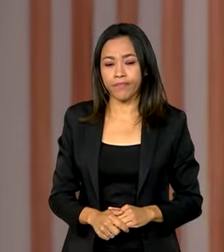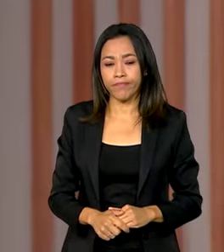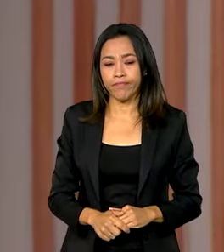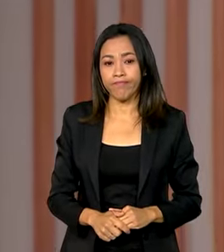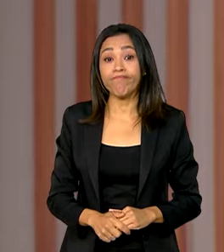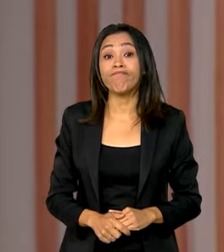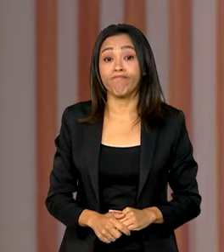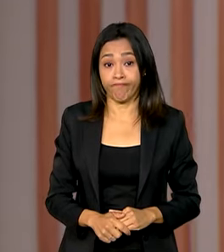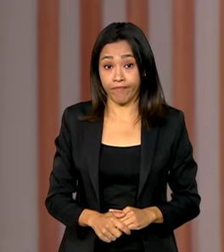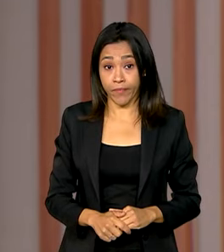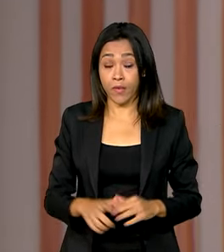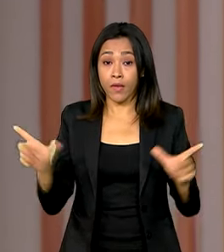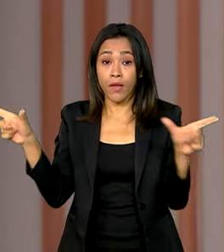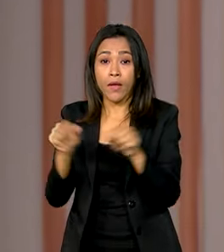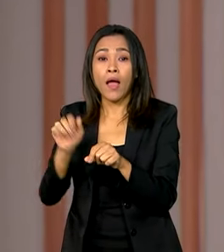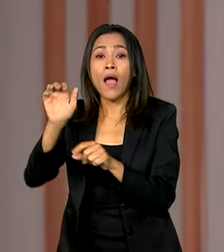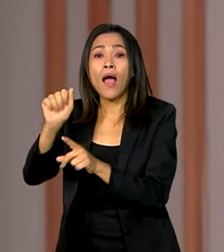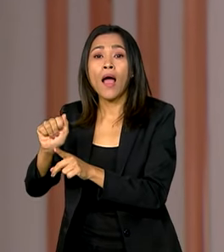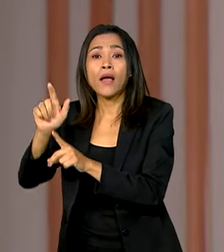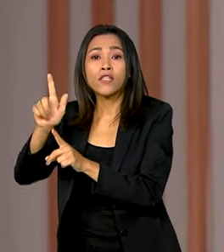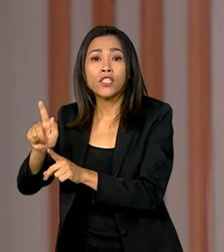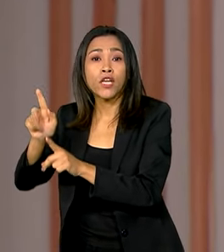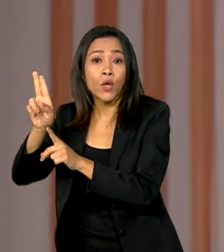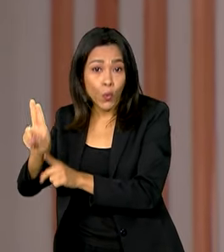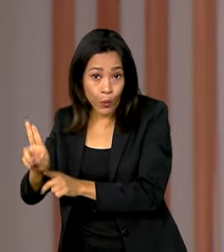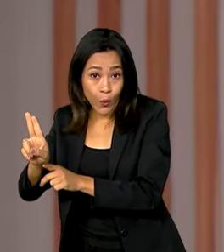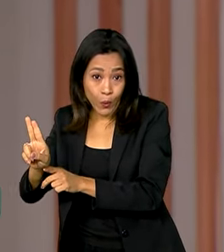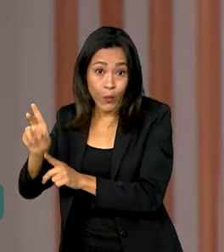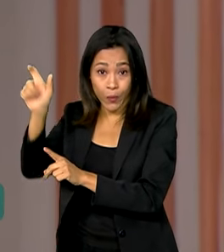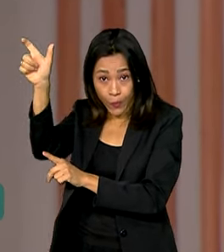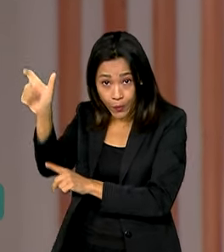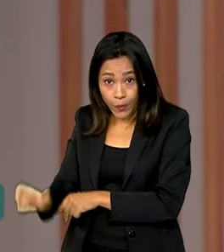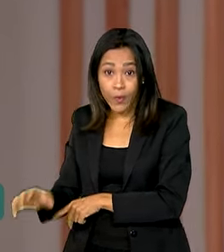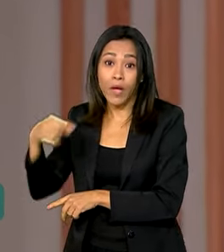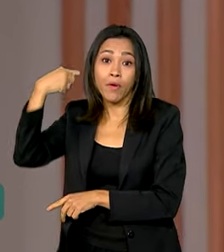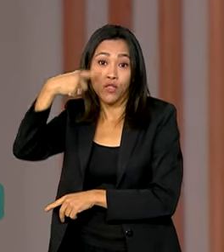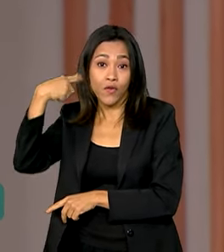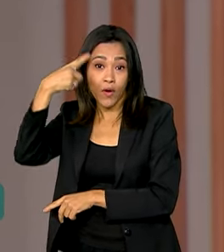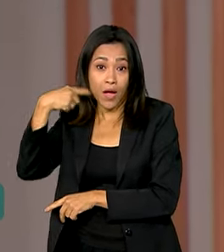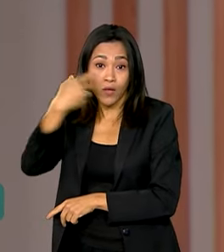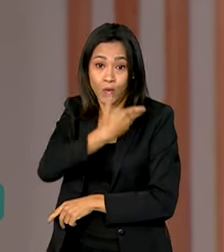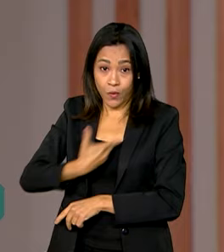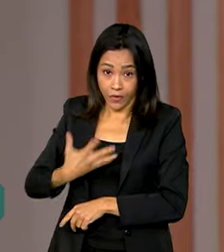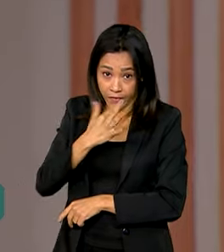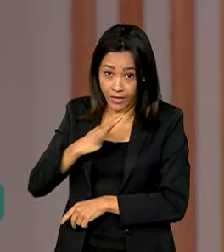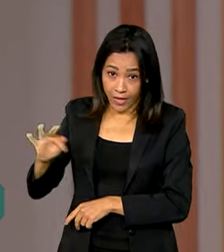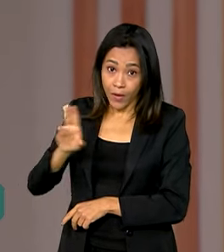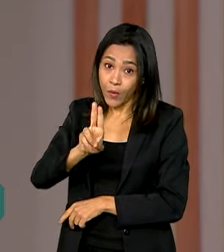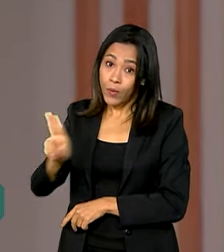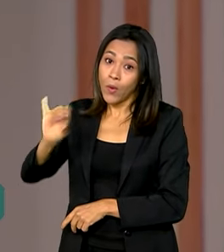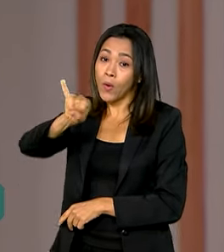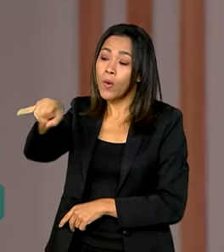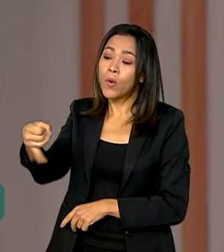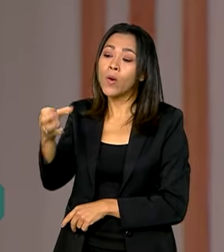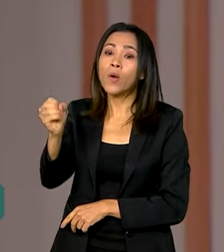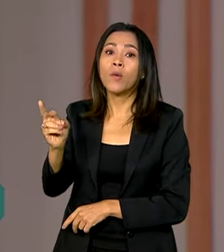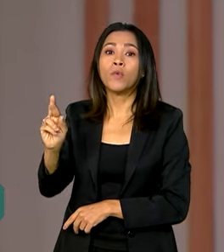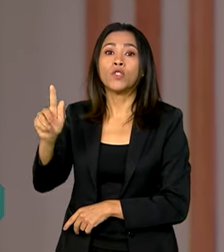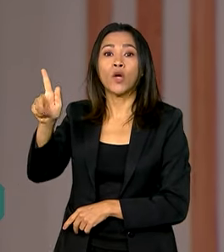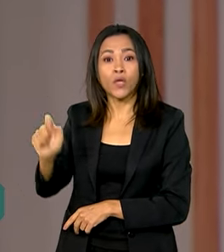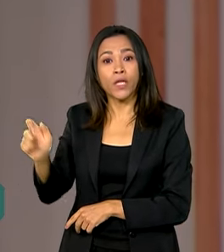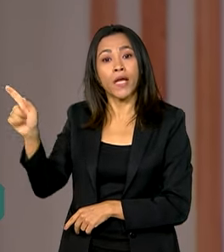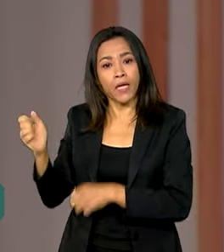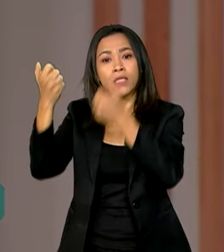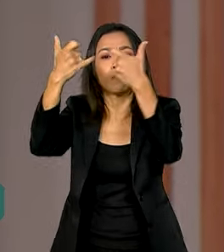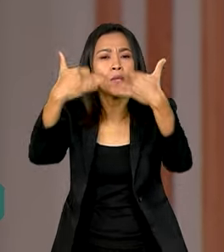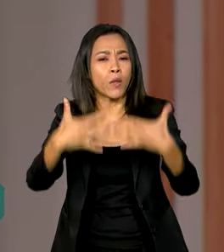O advogado-geral da União, Jorge Messias, foi o convidado de hoje do programa Bom Dia, Ministro. Ele falou sobre as